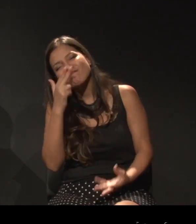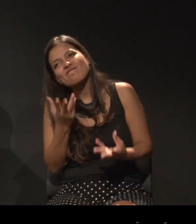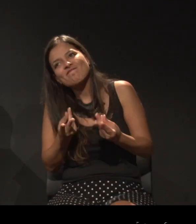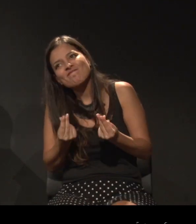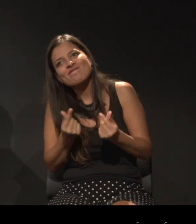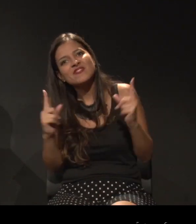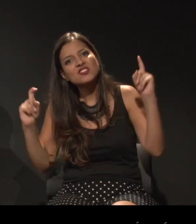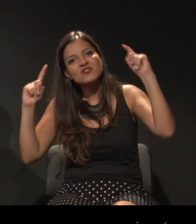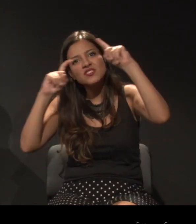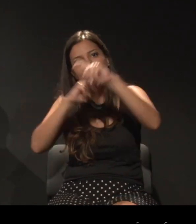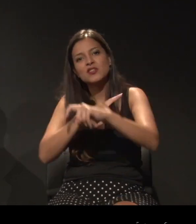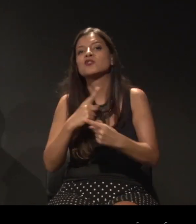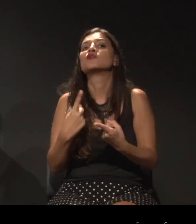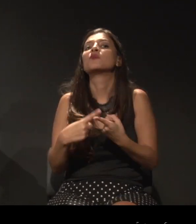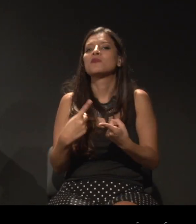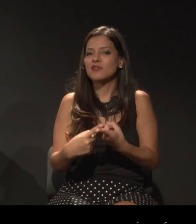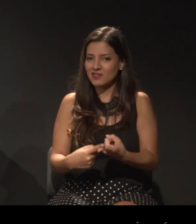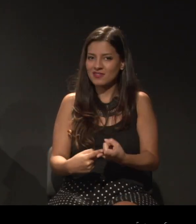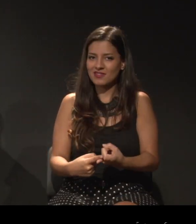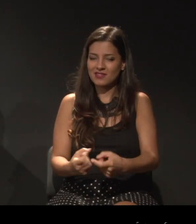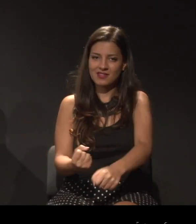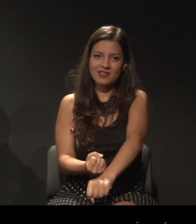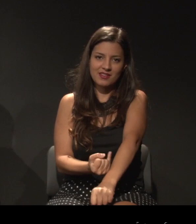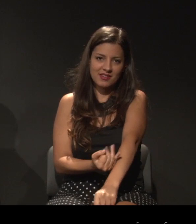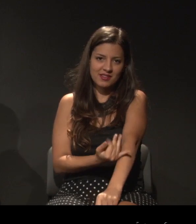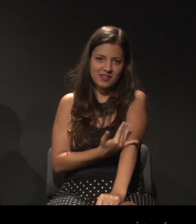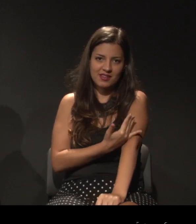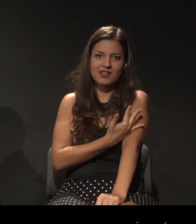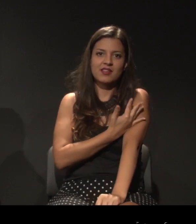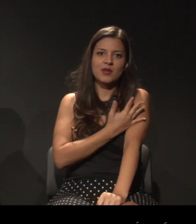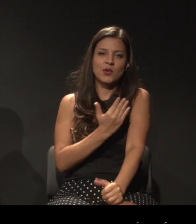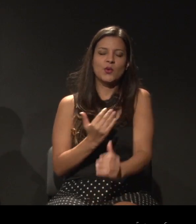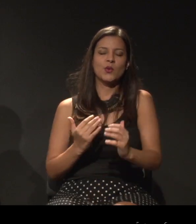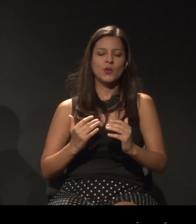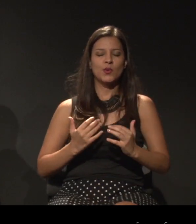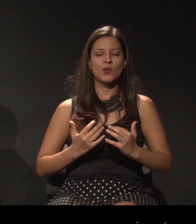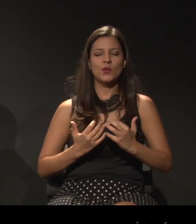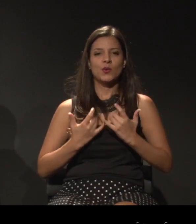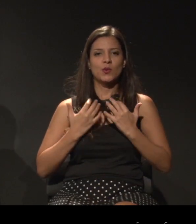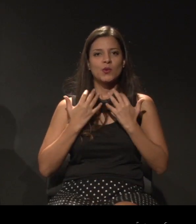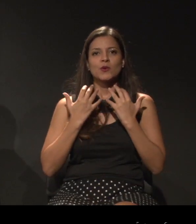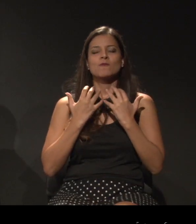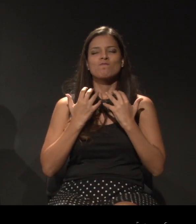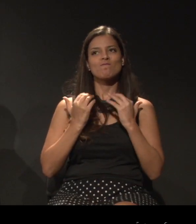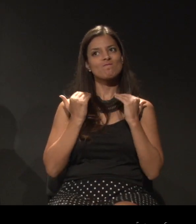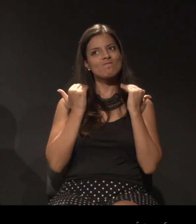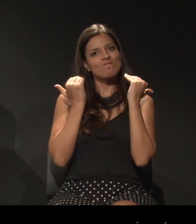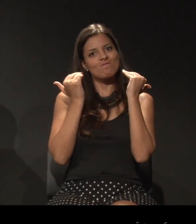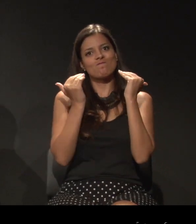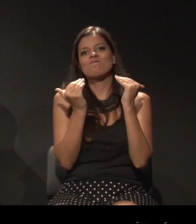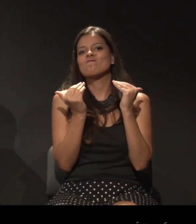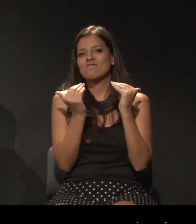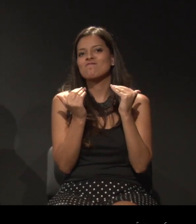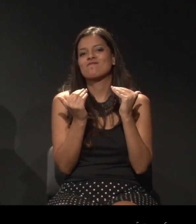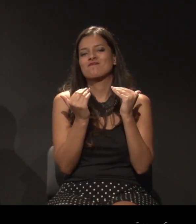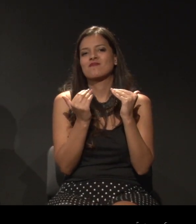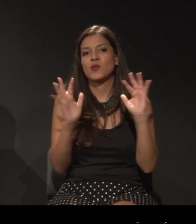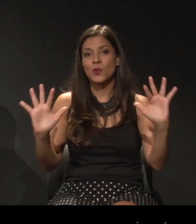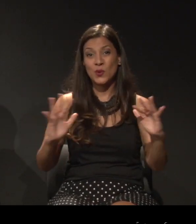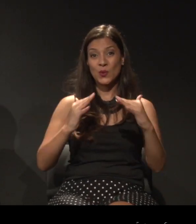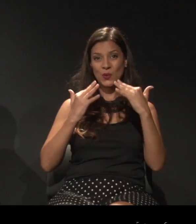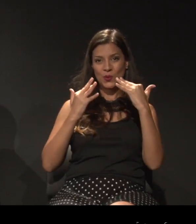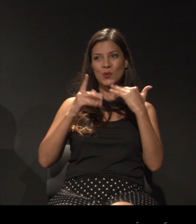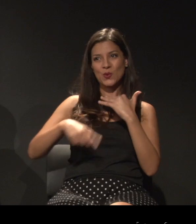as nossas emoções, que ficam exacerbadas, elas são encaradas